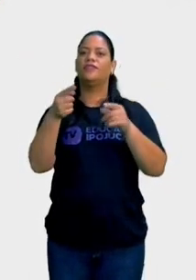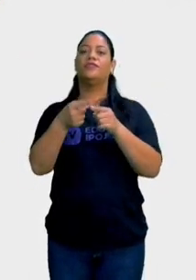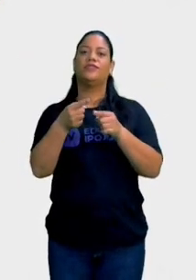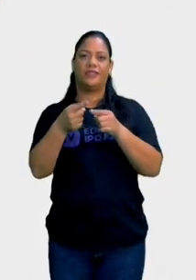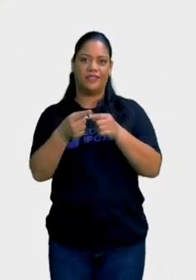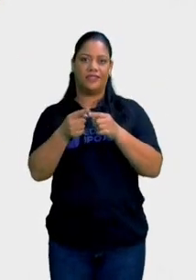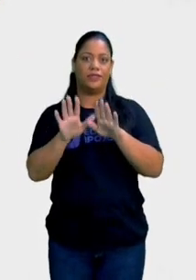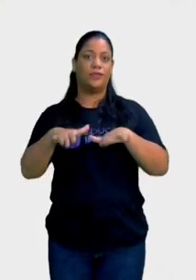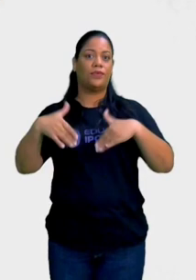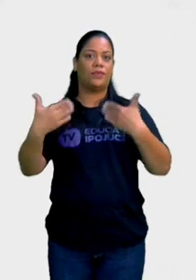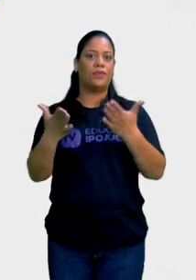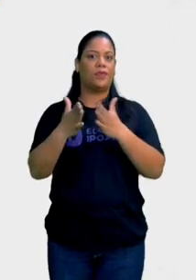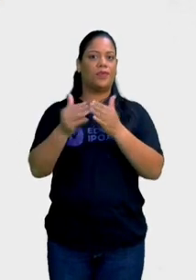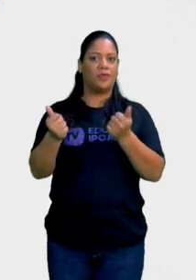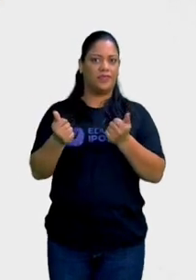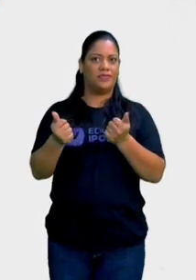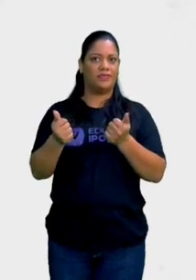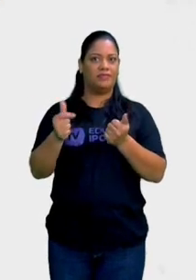pedido que foi atendido?